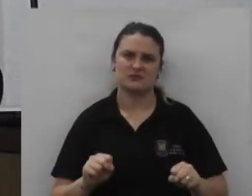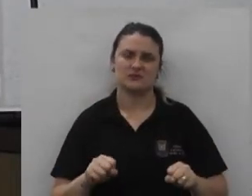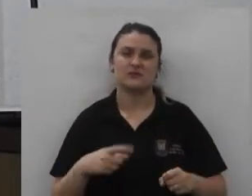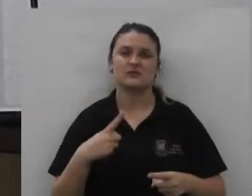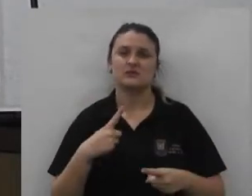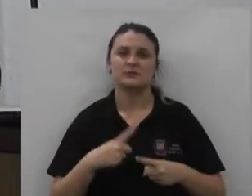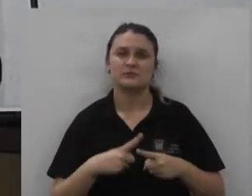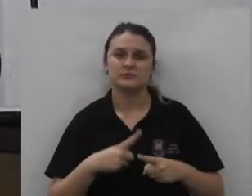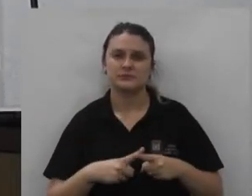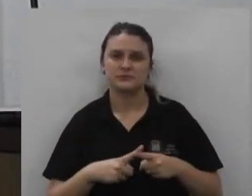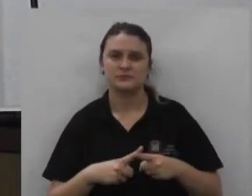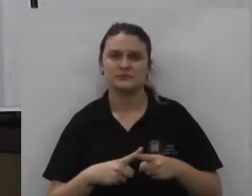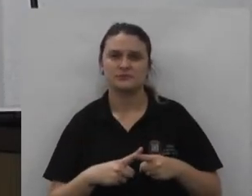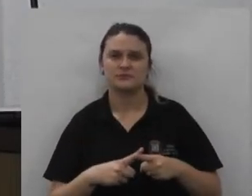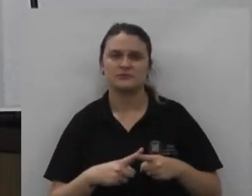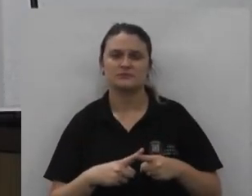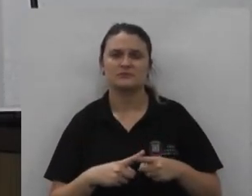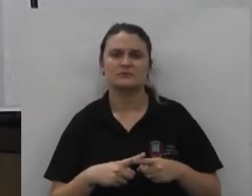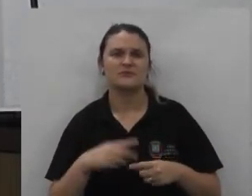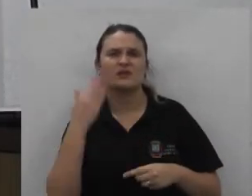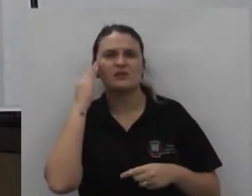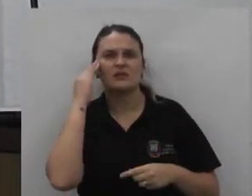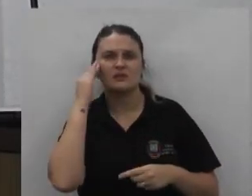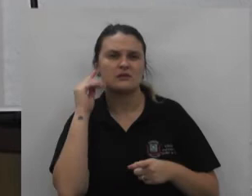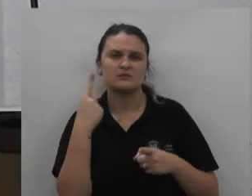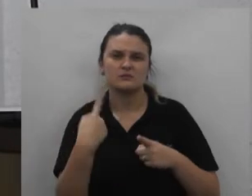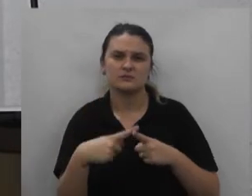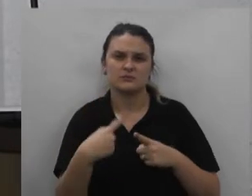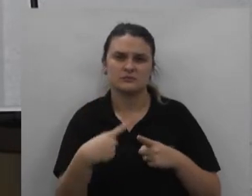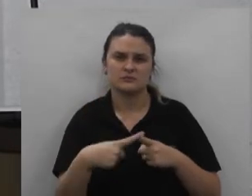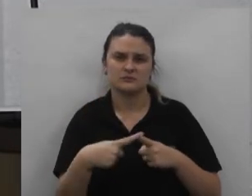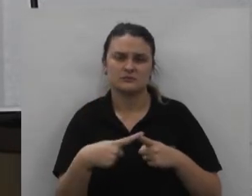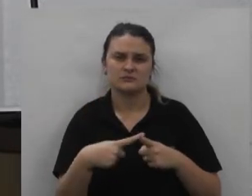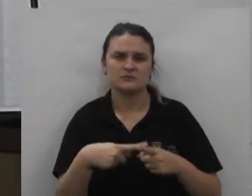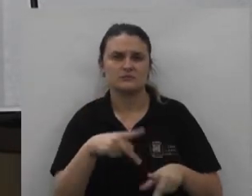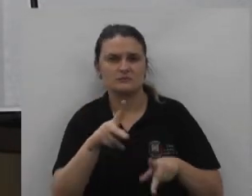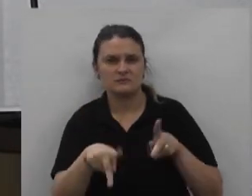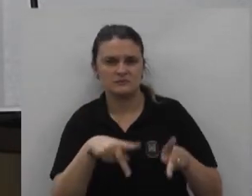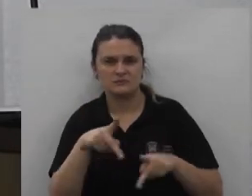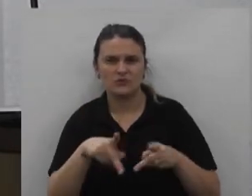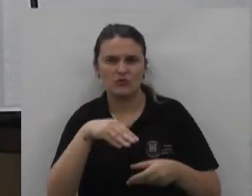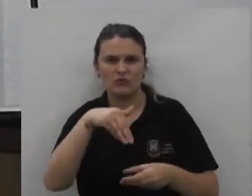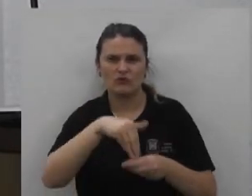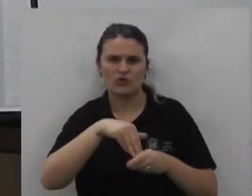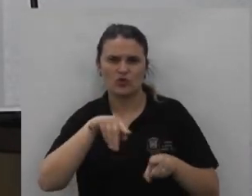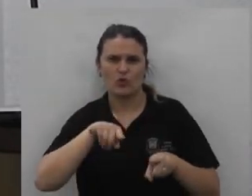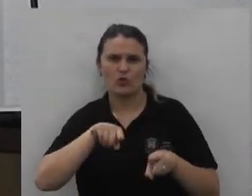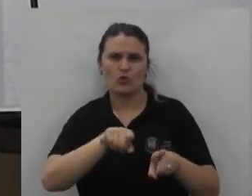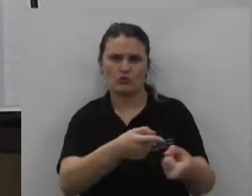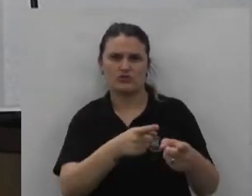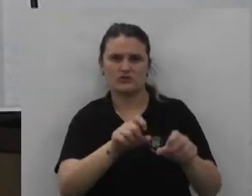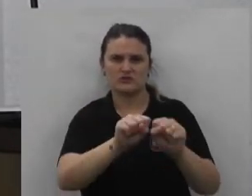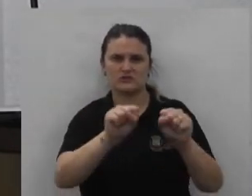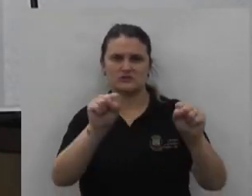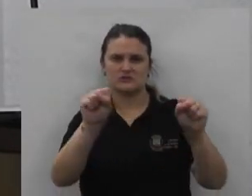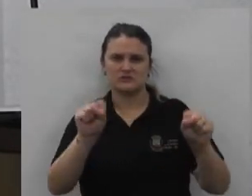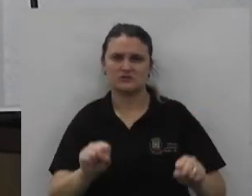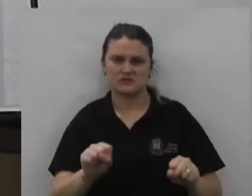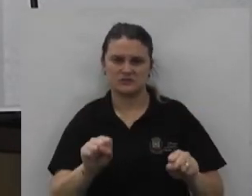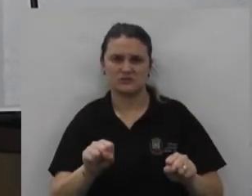por que entender por que o povo votou contra o sistema